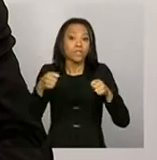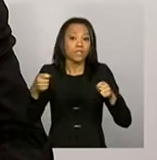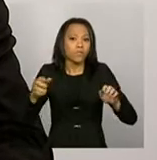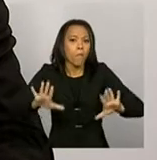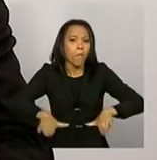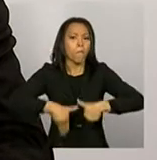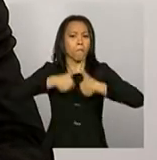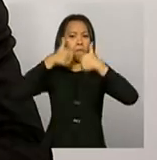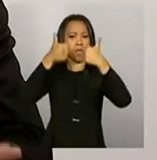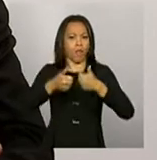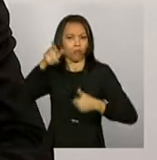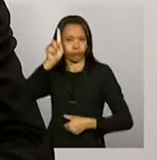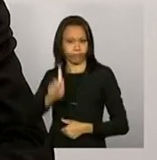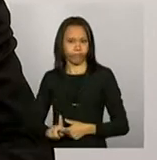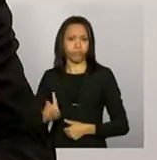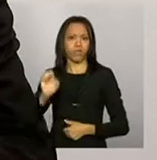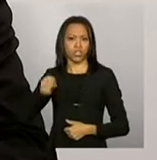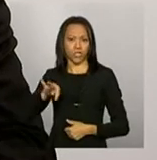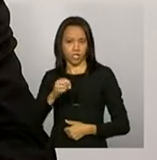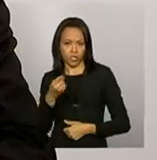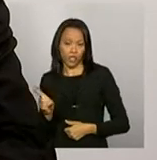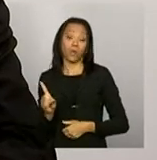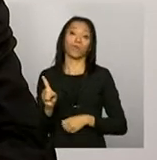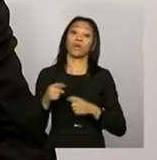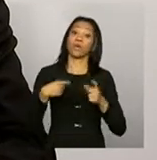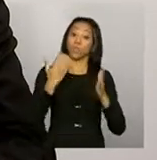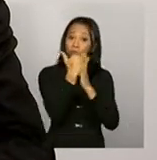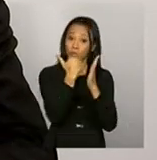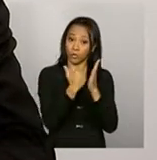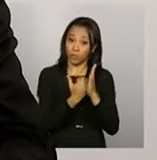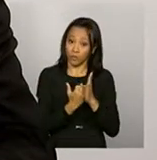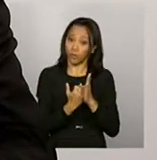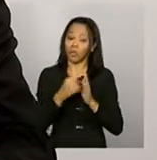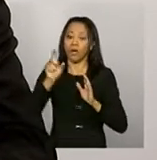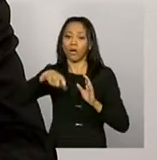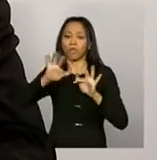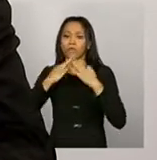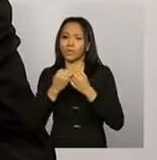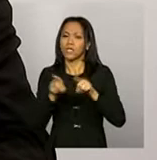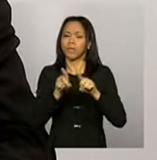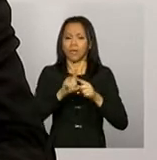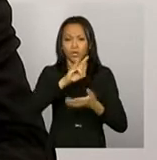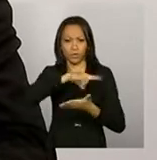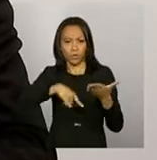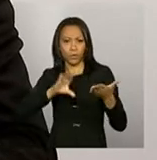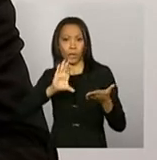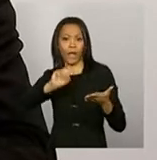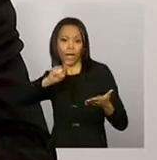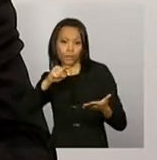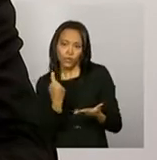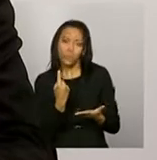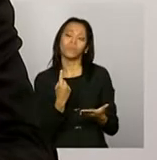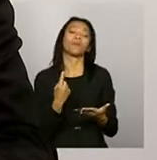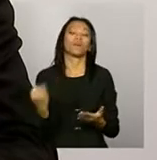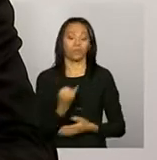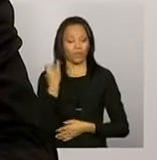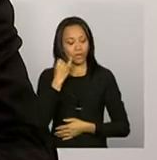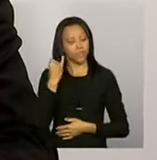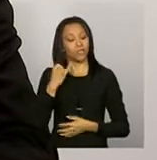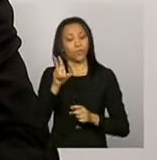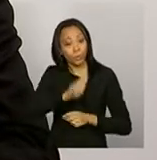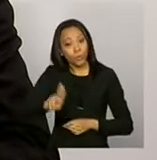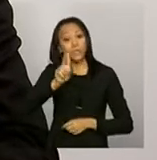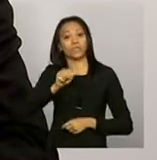uma melhor gestão do Cadastro Único e do Bolsa Família podem ser contempladas com o uso desse recurso. Então, é um uso muito flexível.